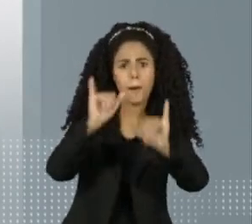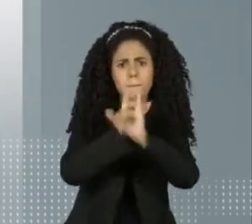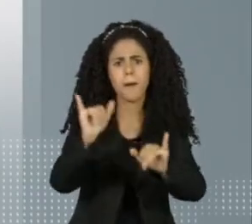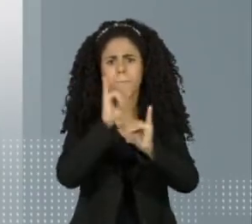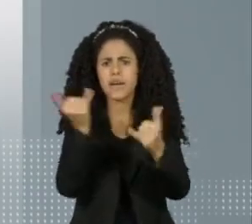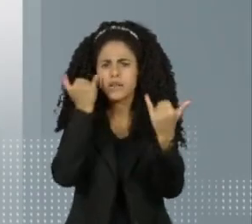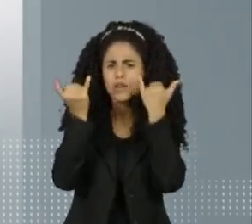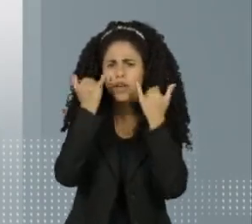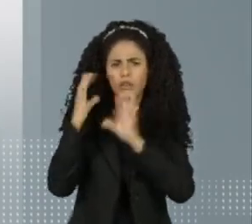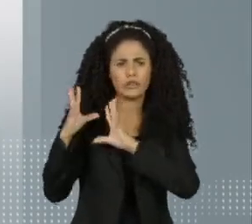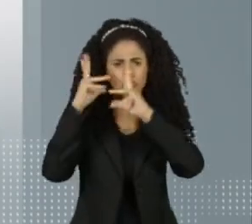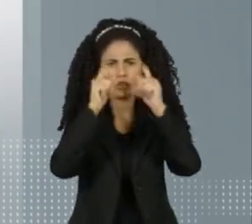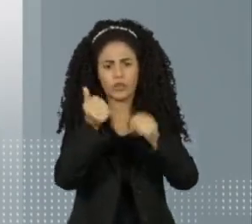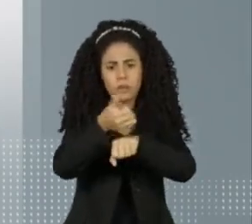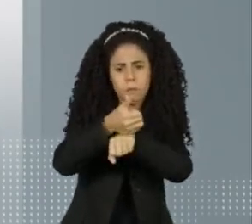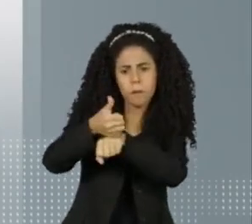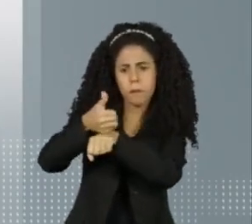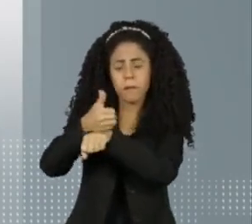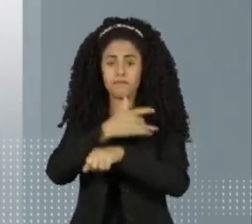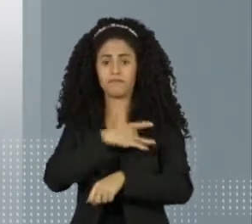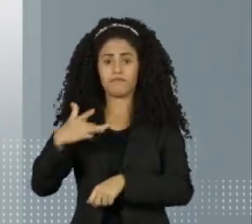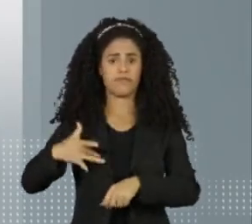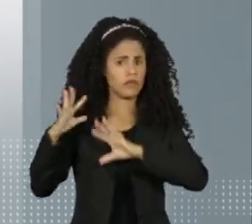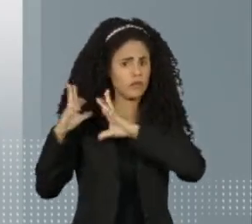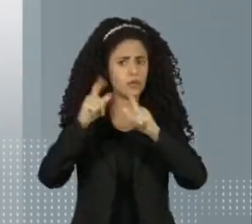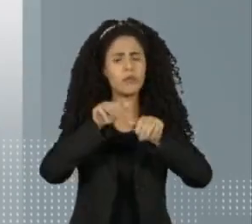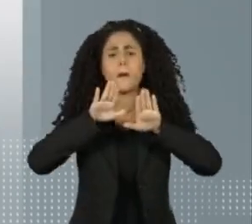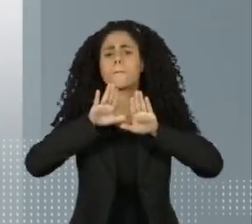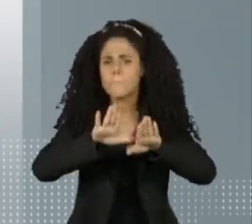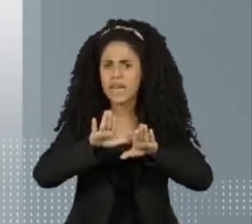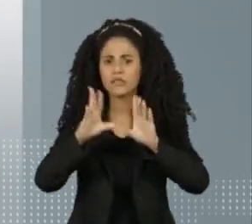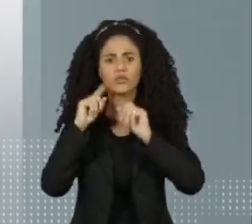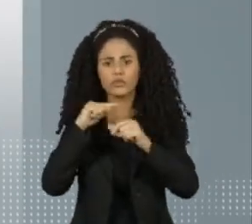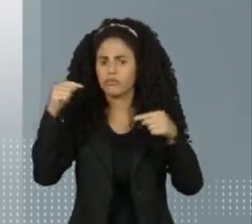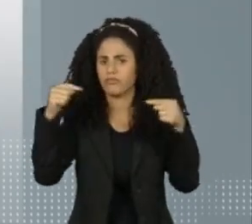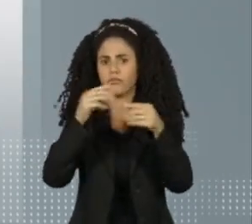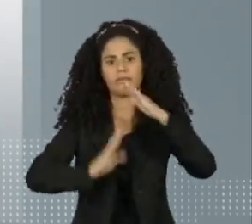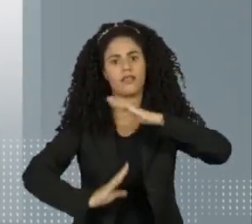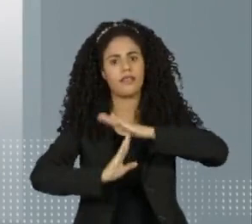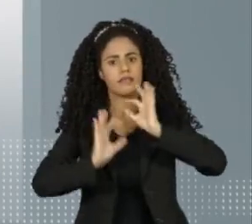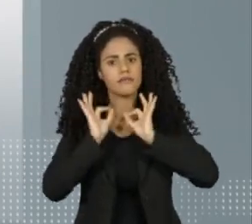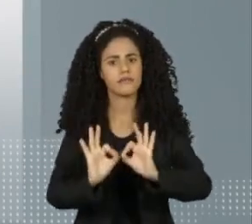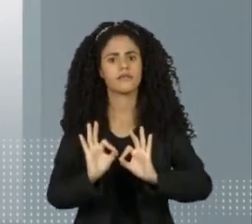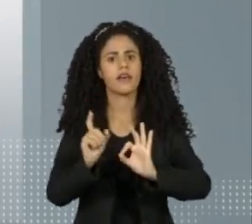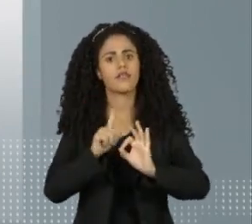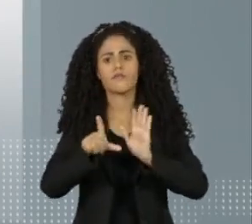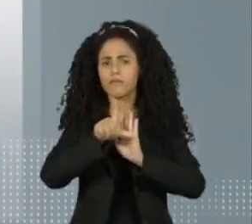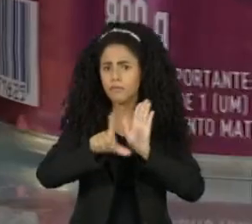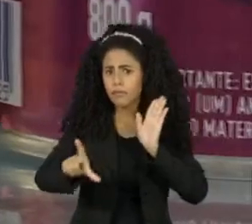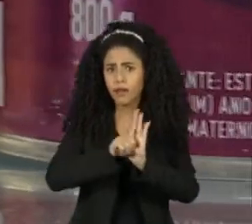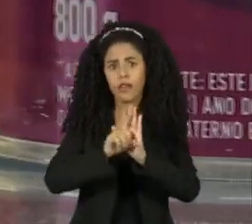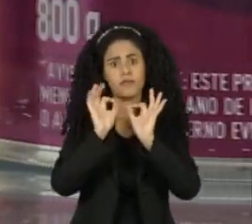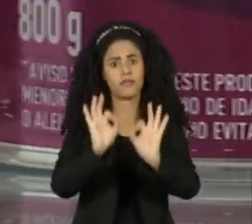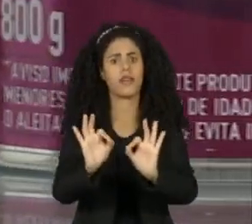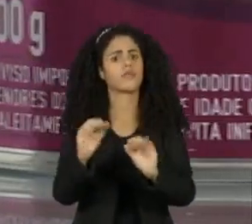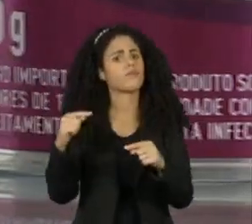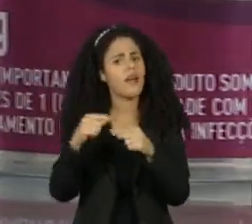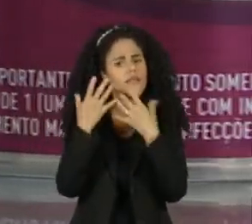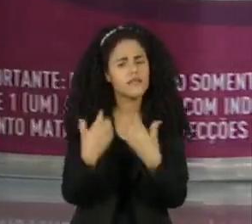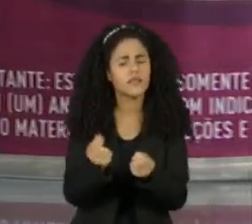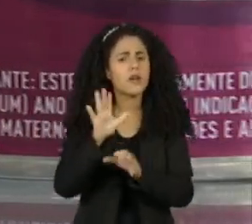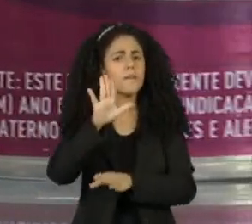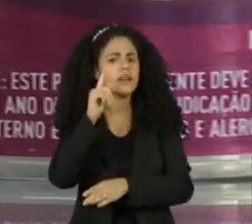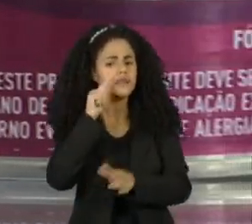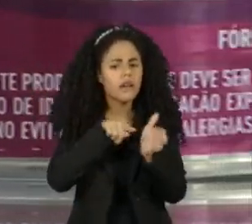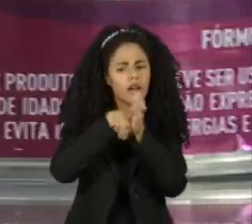qualificadas aos profissionais de saúde, mas tudo dentro dos limites estabelecidos pela legislação brasileira. Ainda